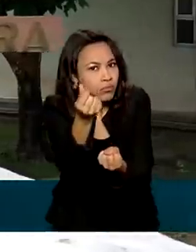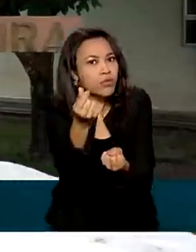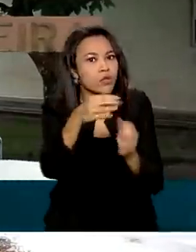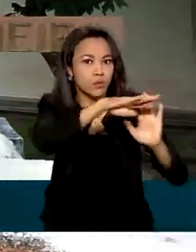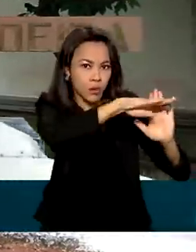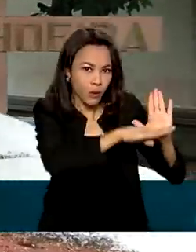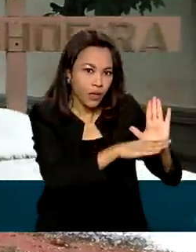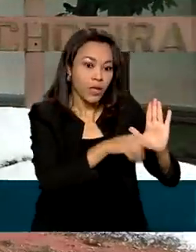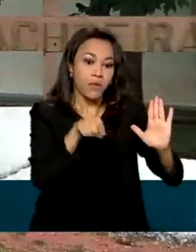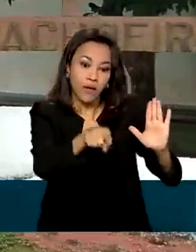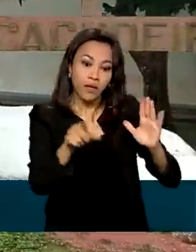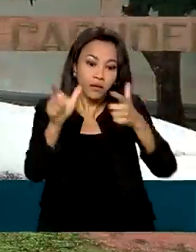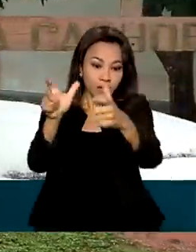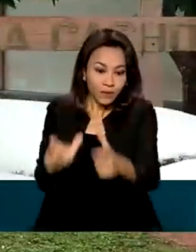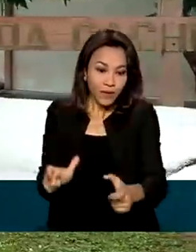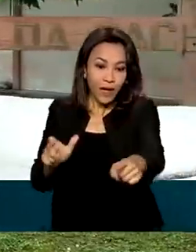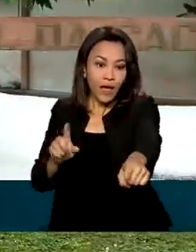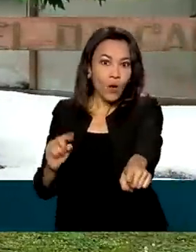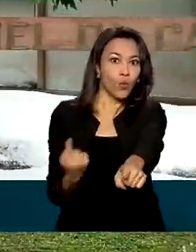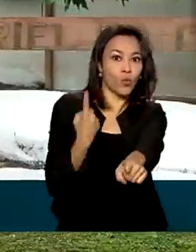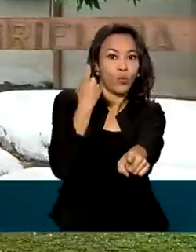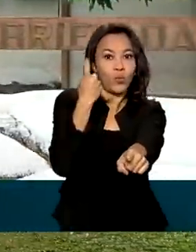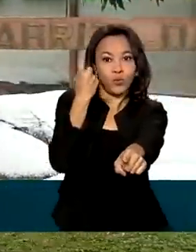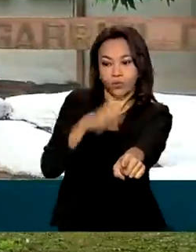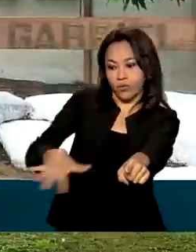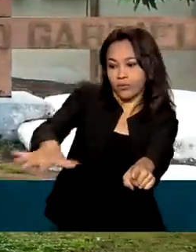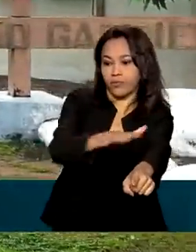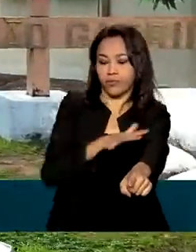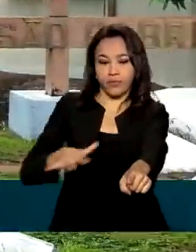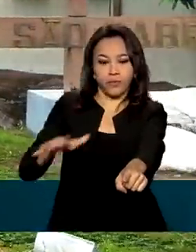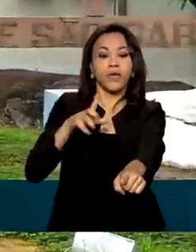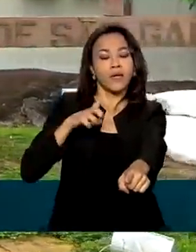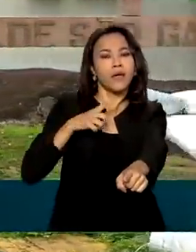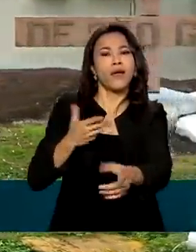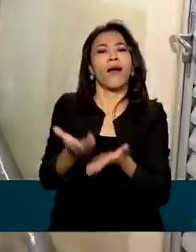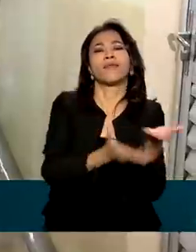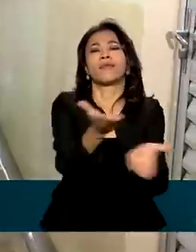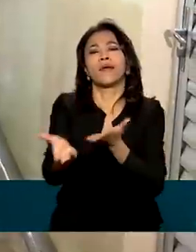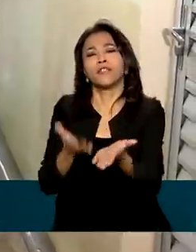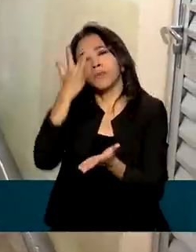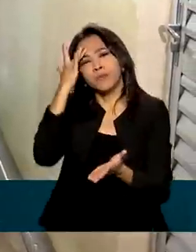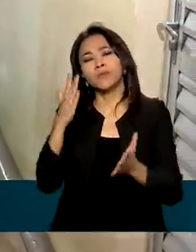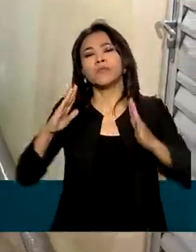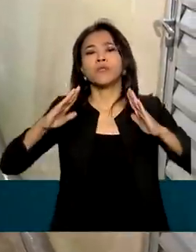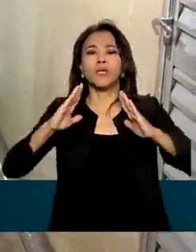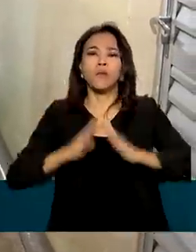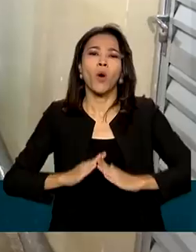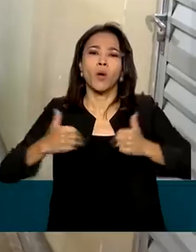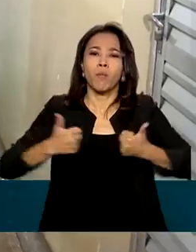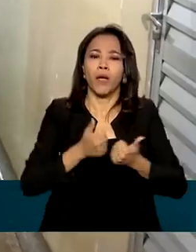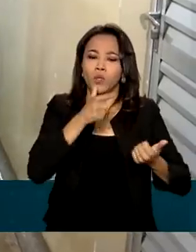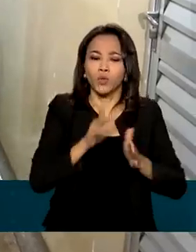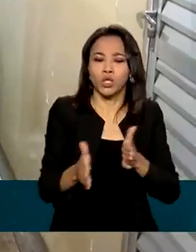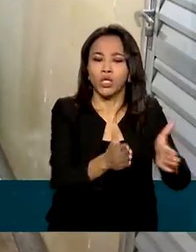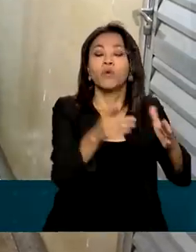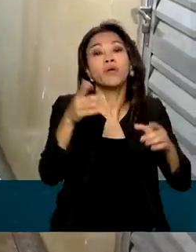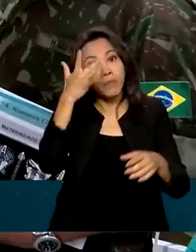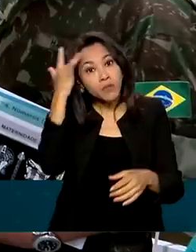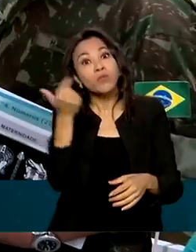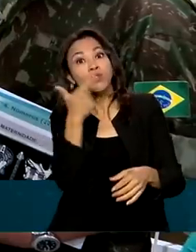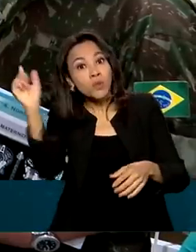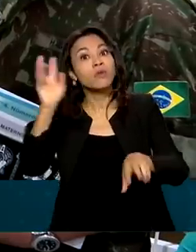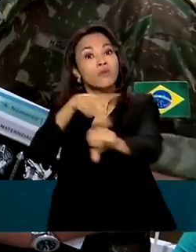O centro de saúde é o único da região e atende comunidades ribeirinhas, aldeias indígenas e até estrangeiros.